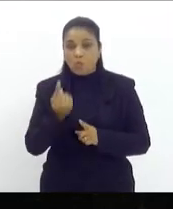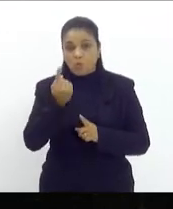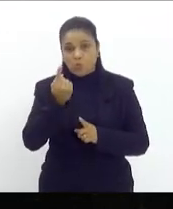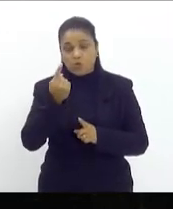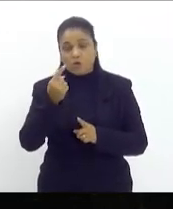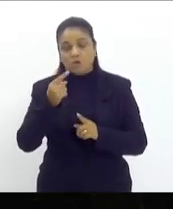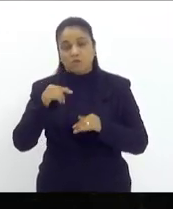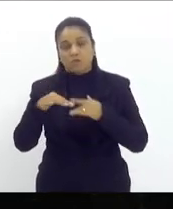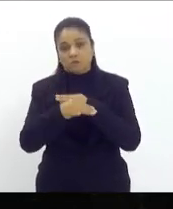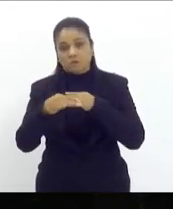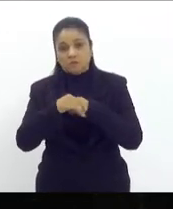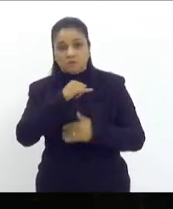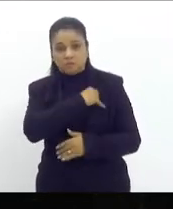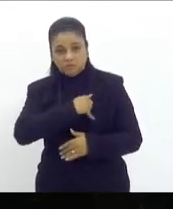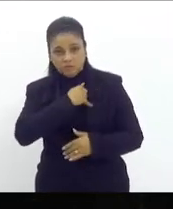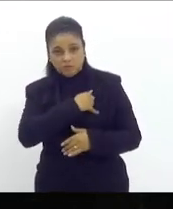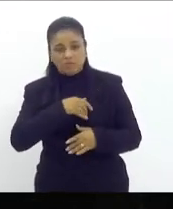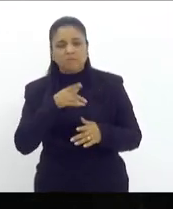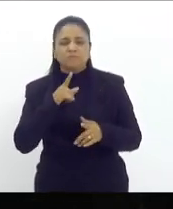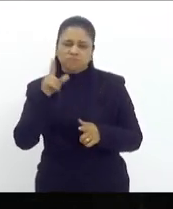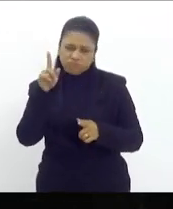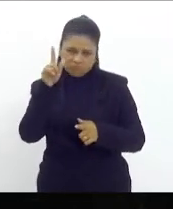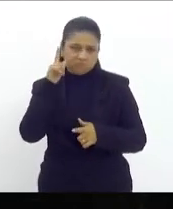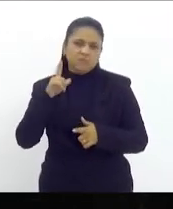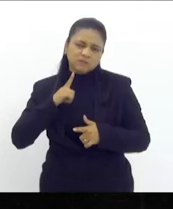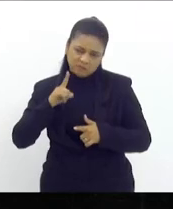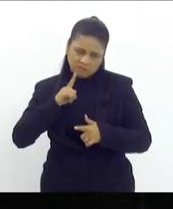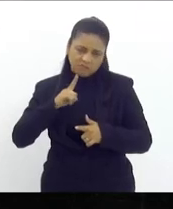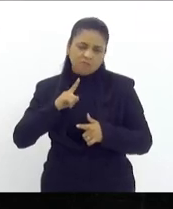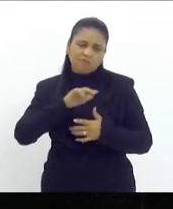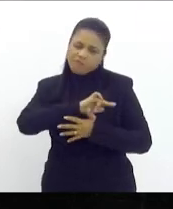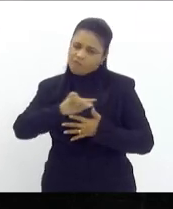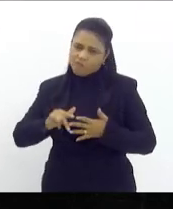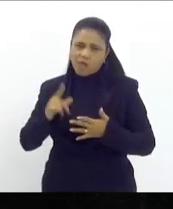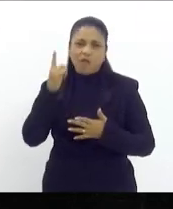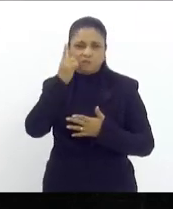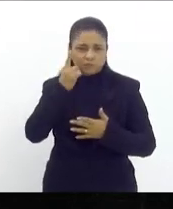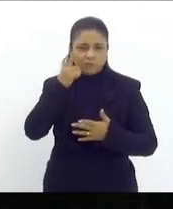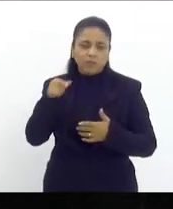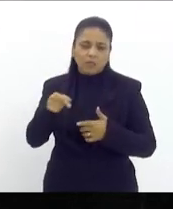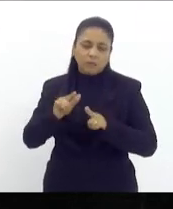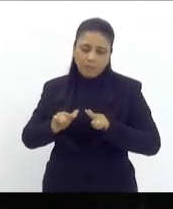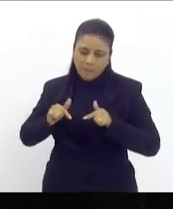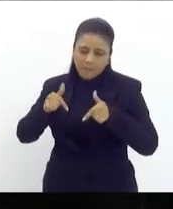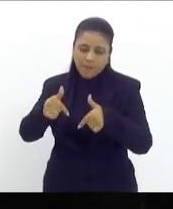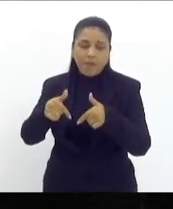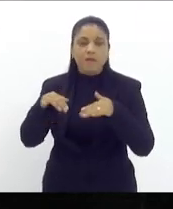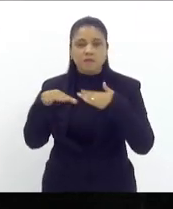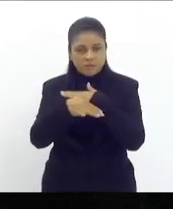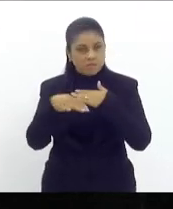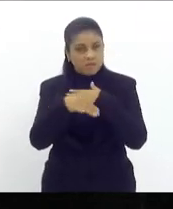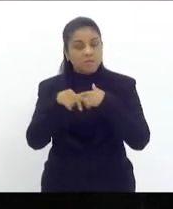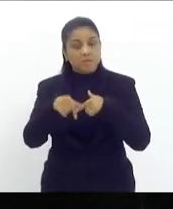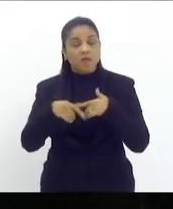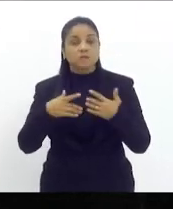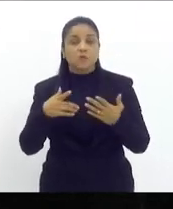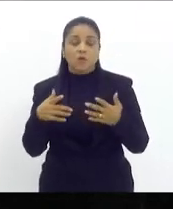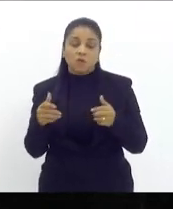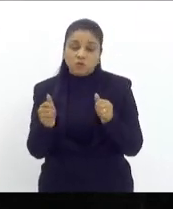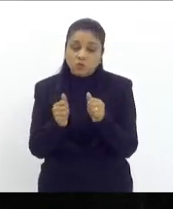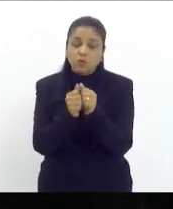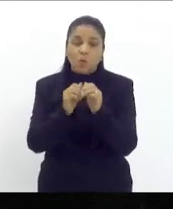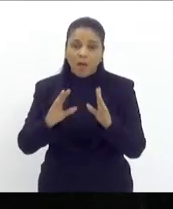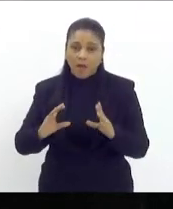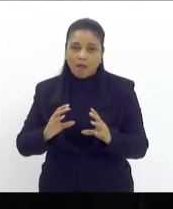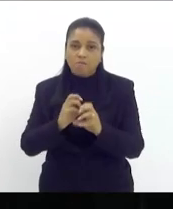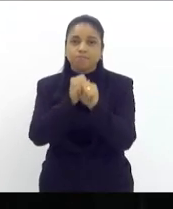João eu sei que tem vários colegas aqui que são dali são deputados atuantes que amam sua cidade que trabalham por sua cidade mas eu quero me somar na luta